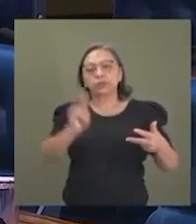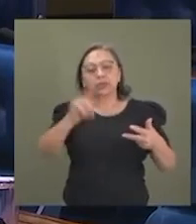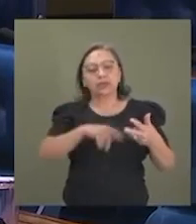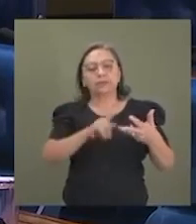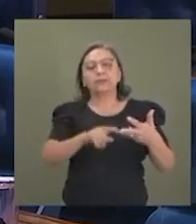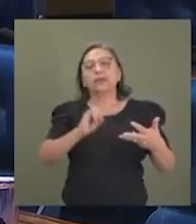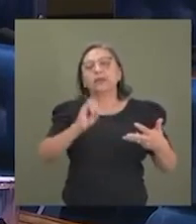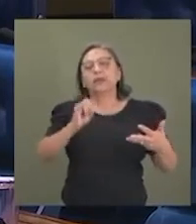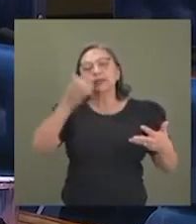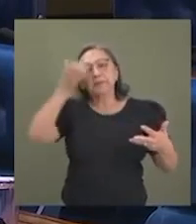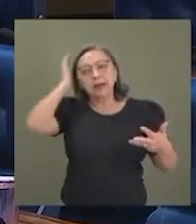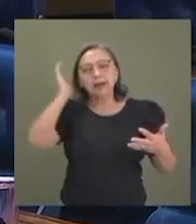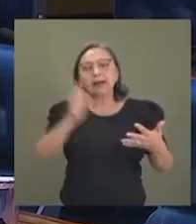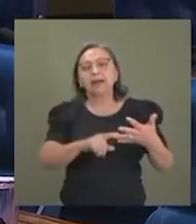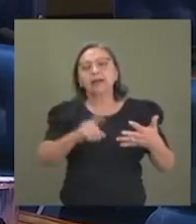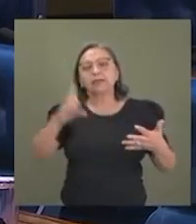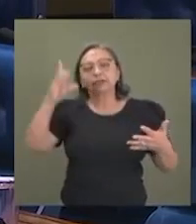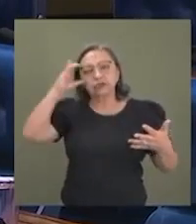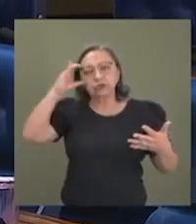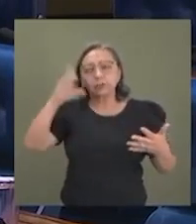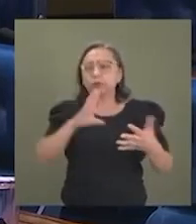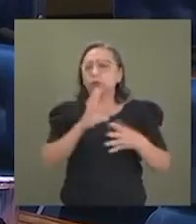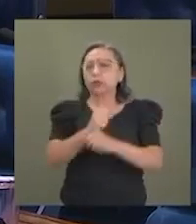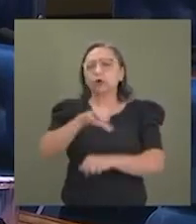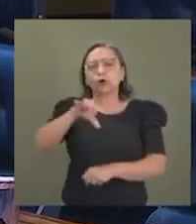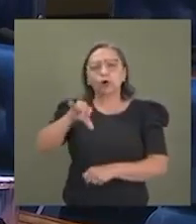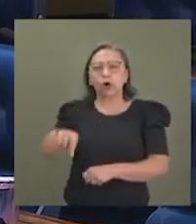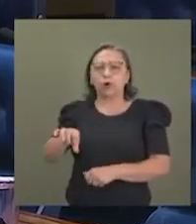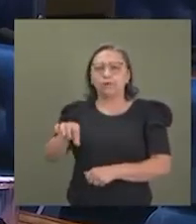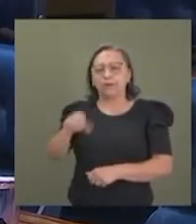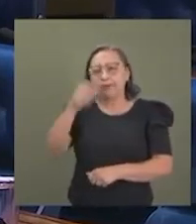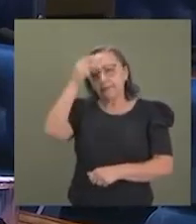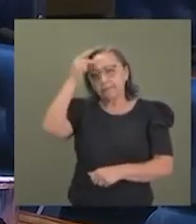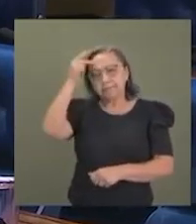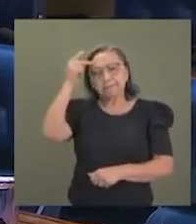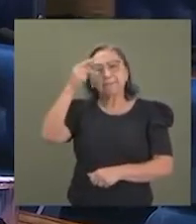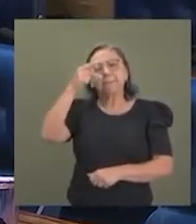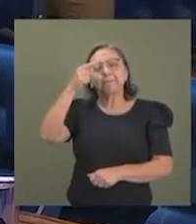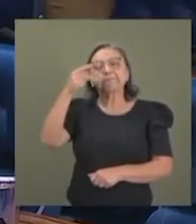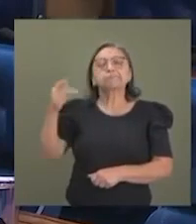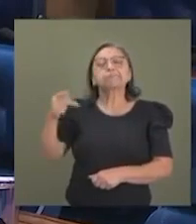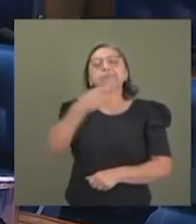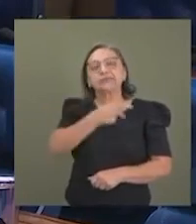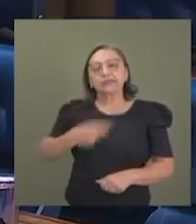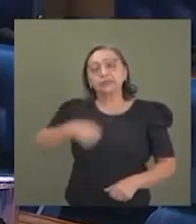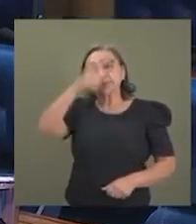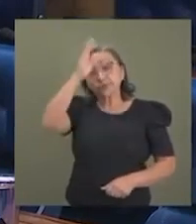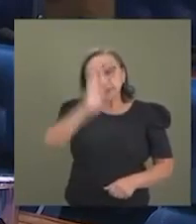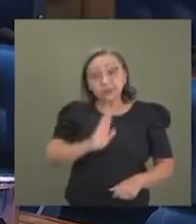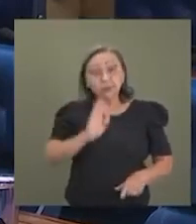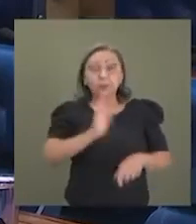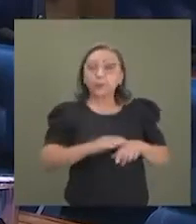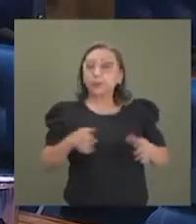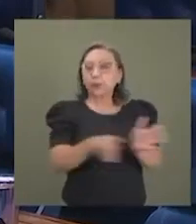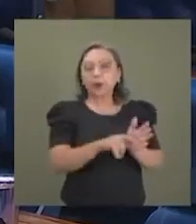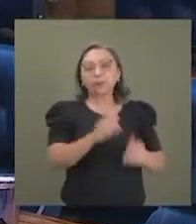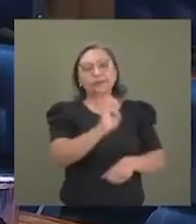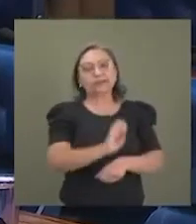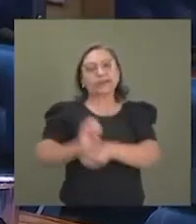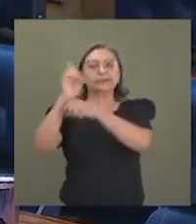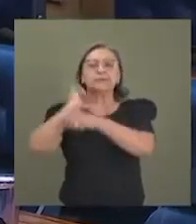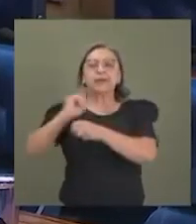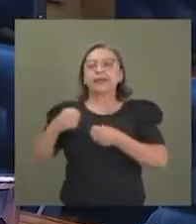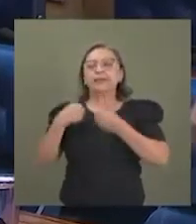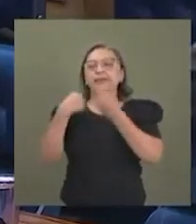presidente Dilma Rousseff. Foram nove presidentes do Brasil que o estado de Minas ofereceu ao nosso país.